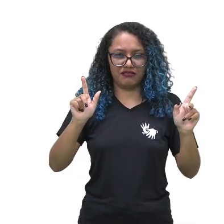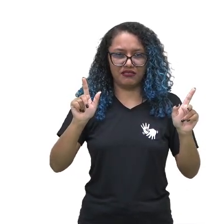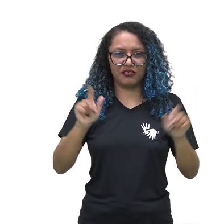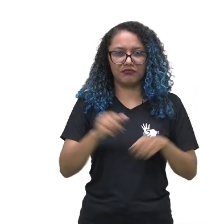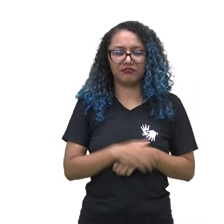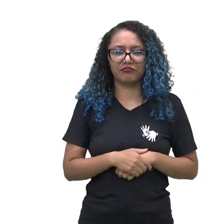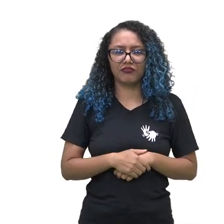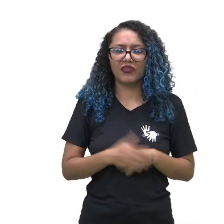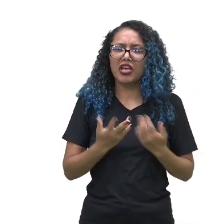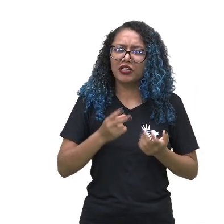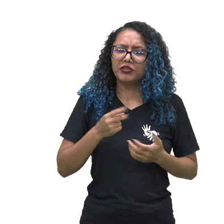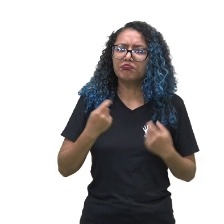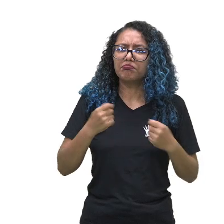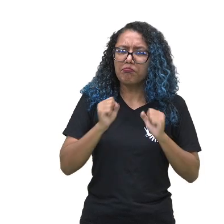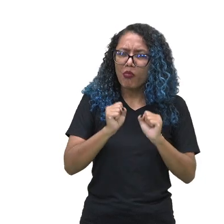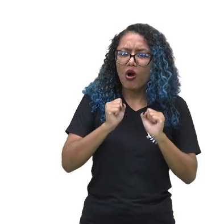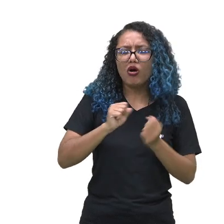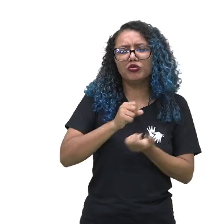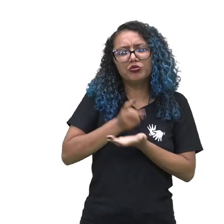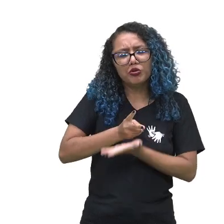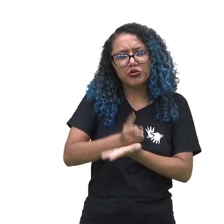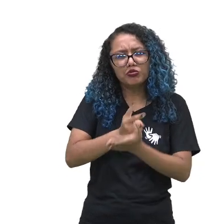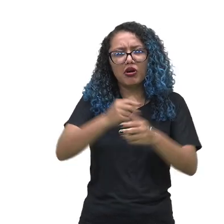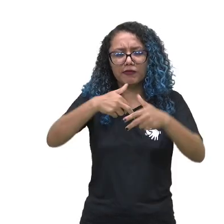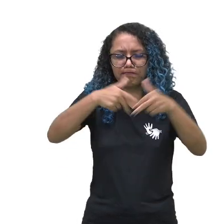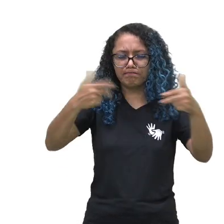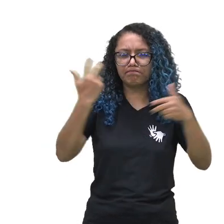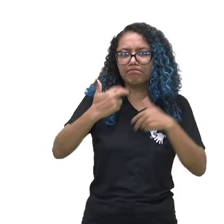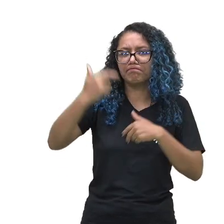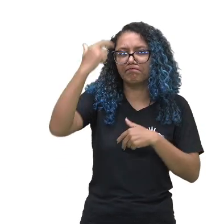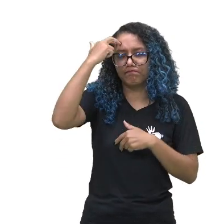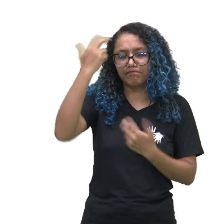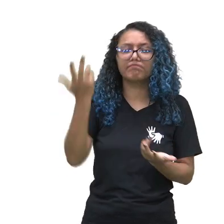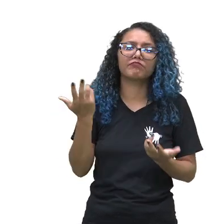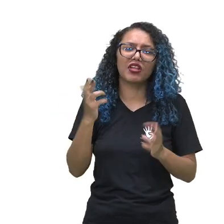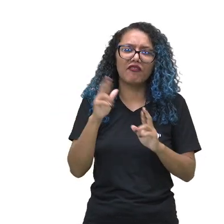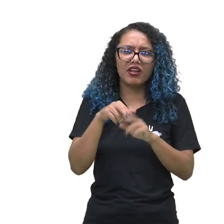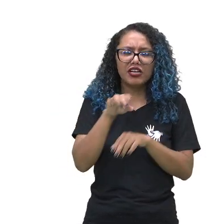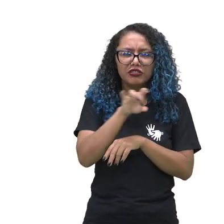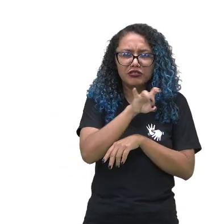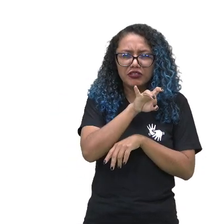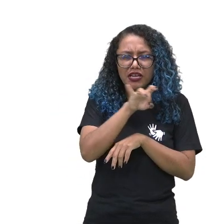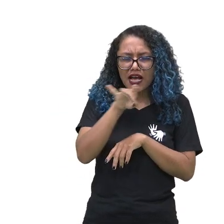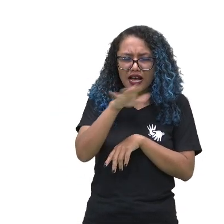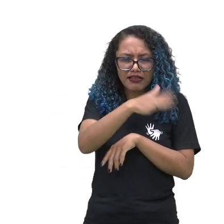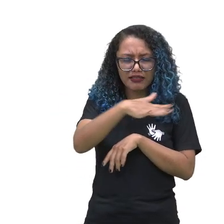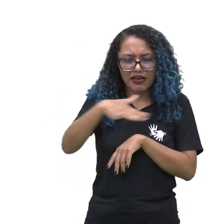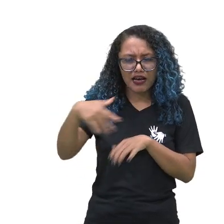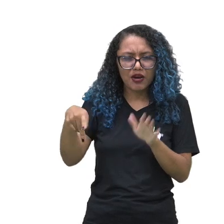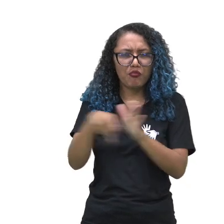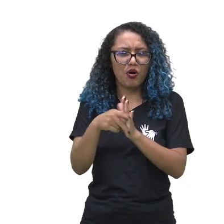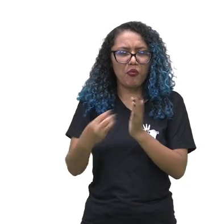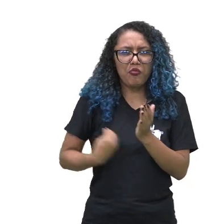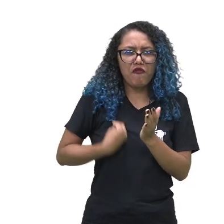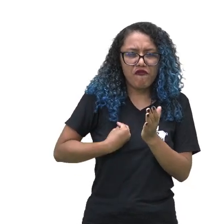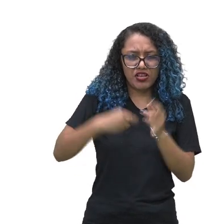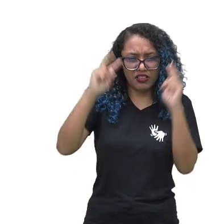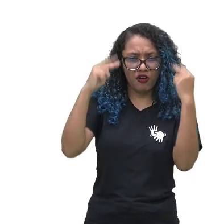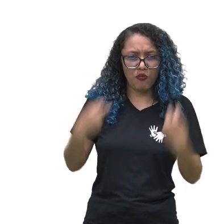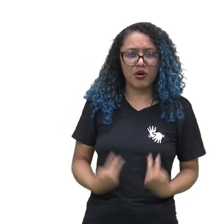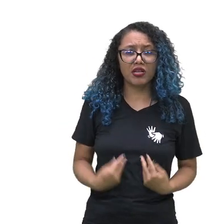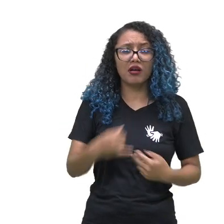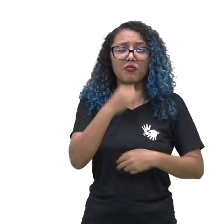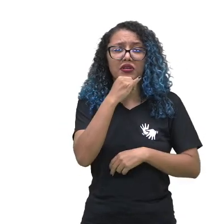Vamos continuar com essa diversidade cultural relacionado a outros aspectos da vida humana,